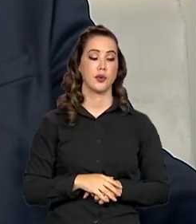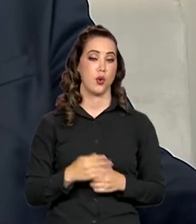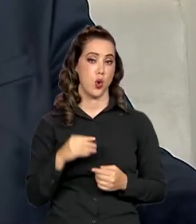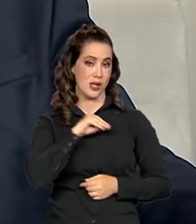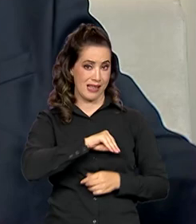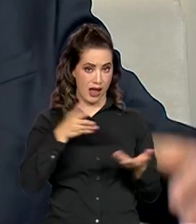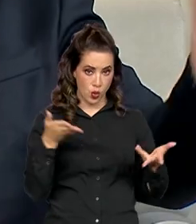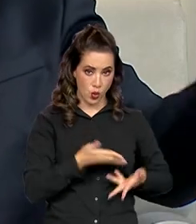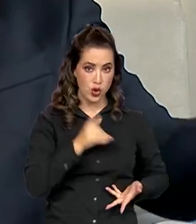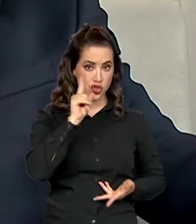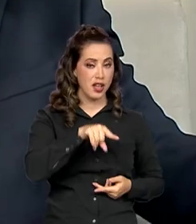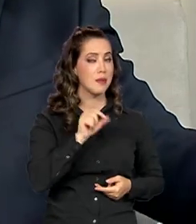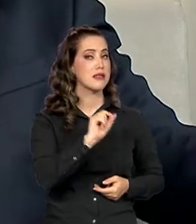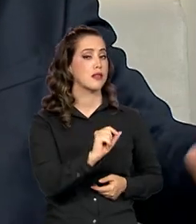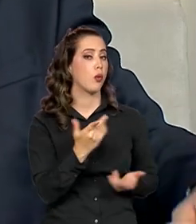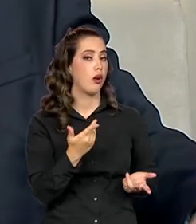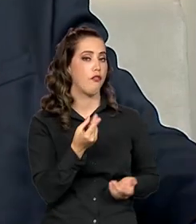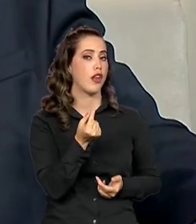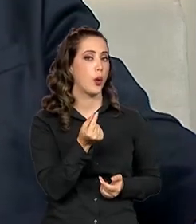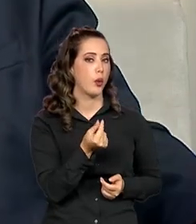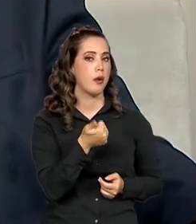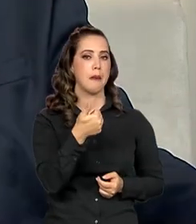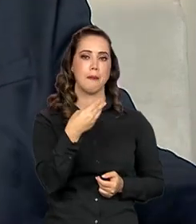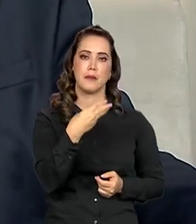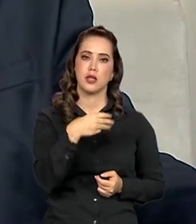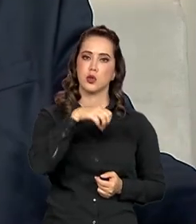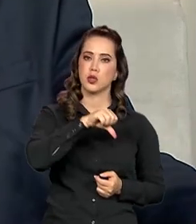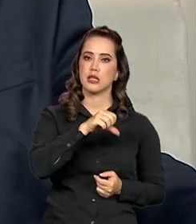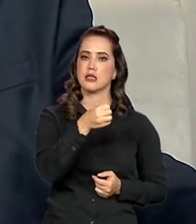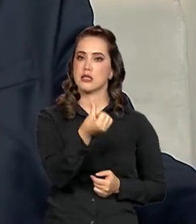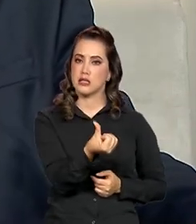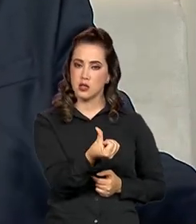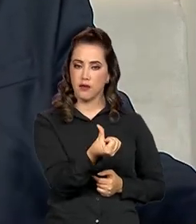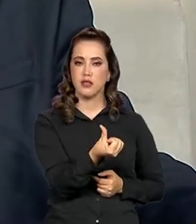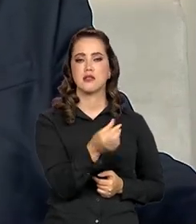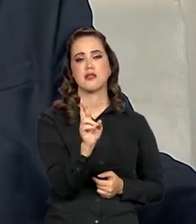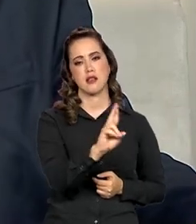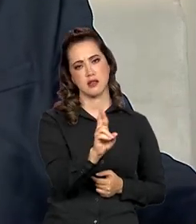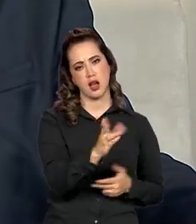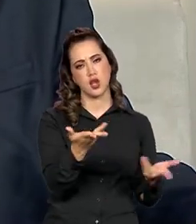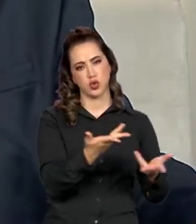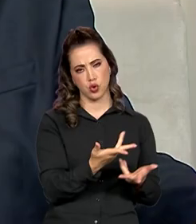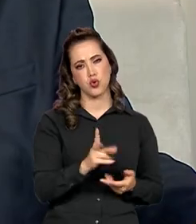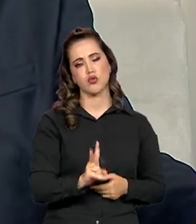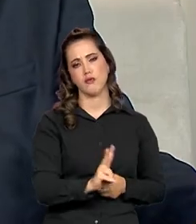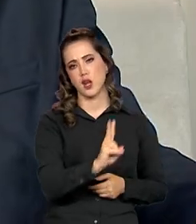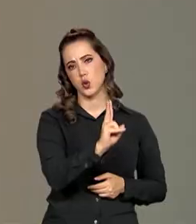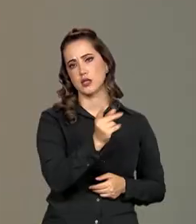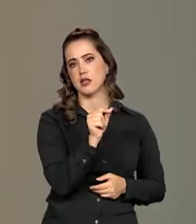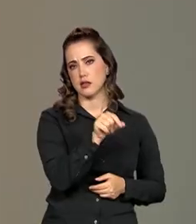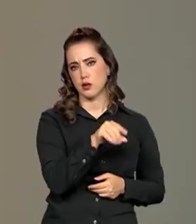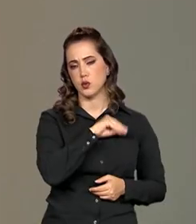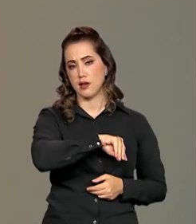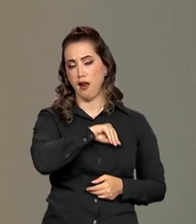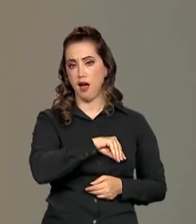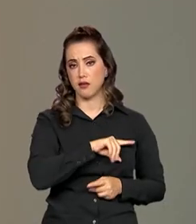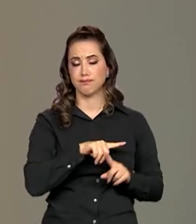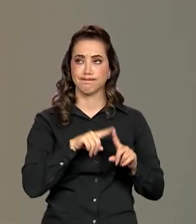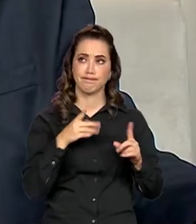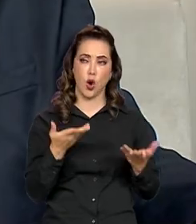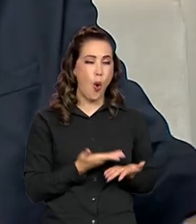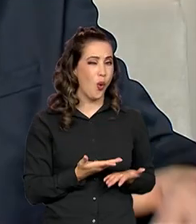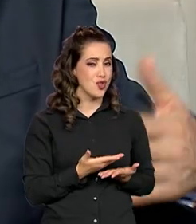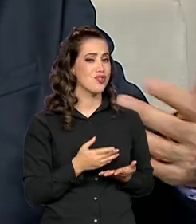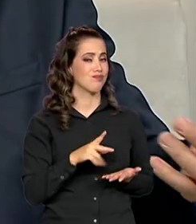Veja só, de R$.302 para R$ 1.396 é o que estaria valendo o salário mínimo hoje. Portanto, foi uma